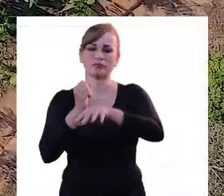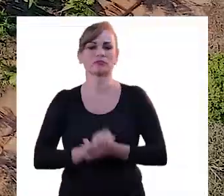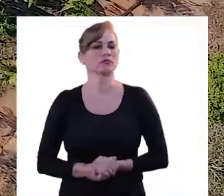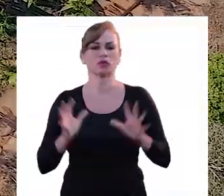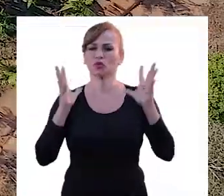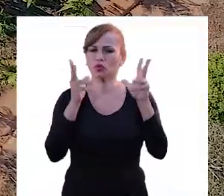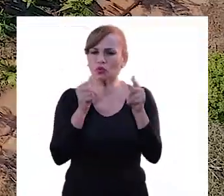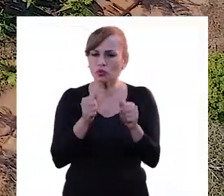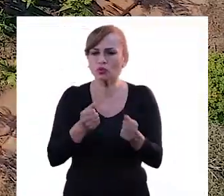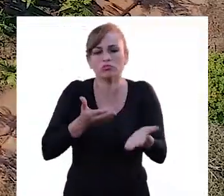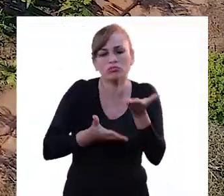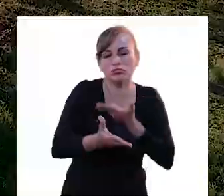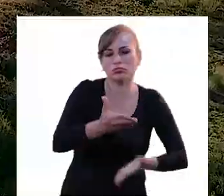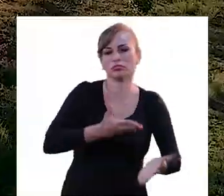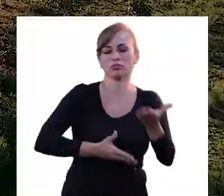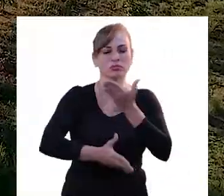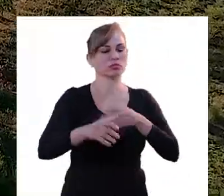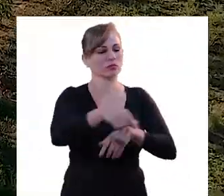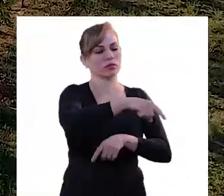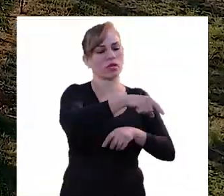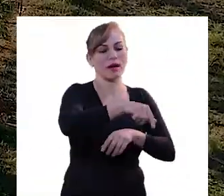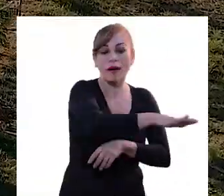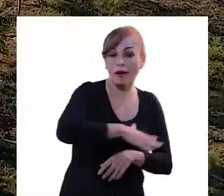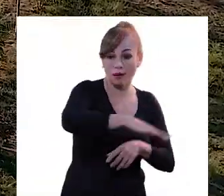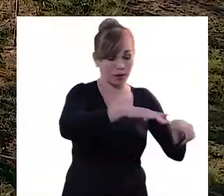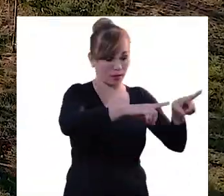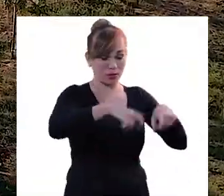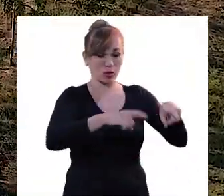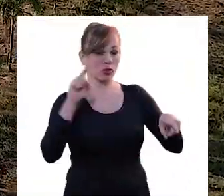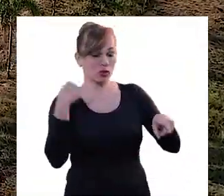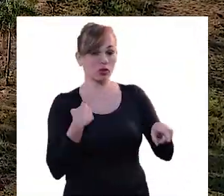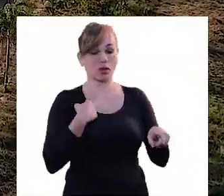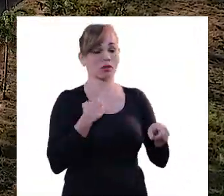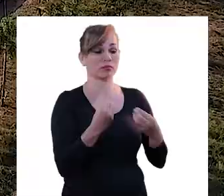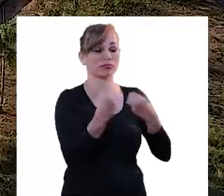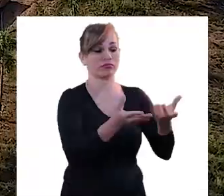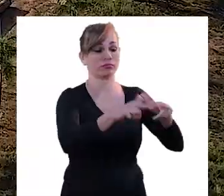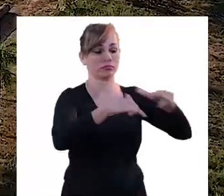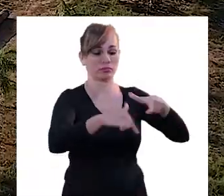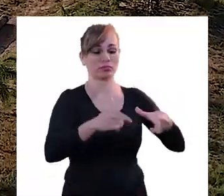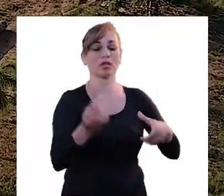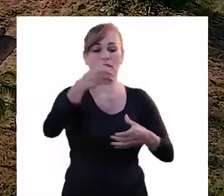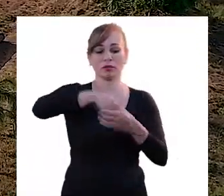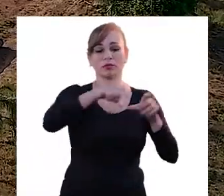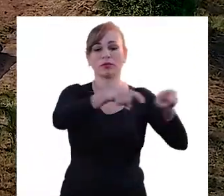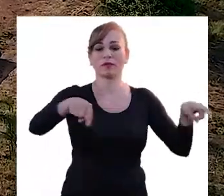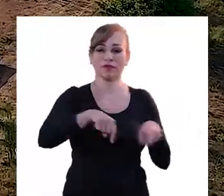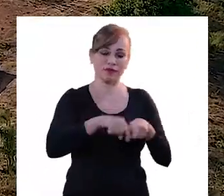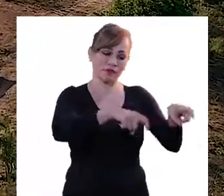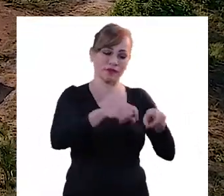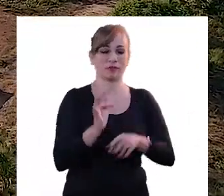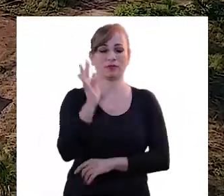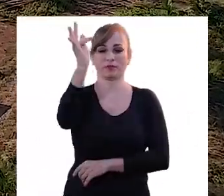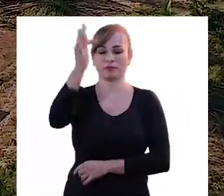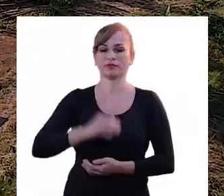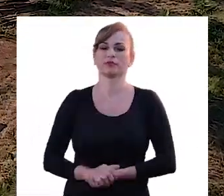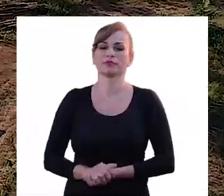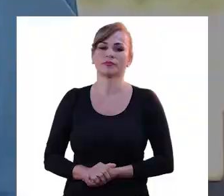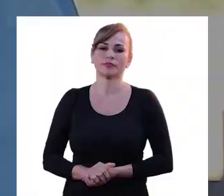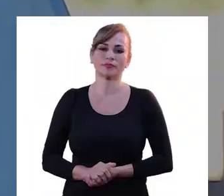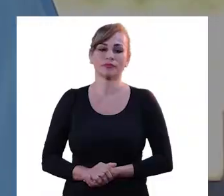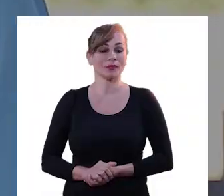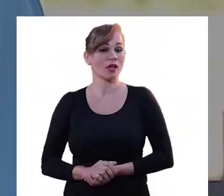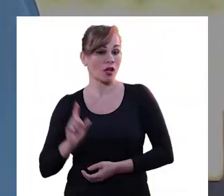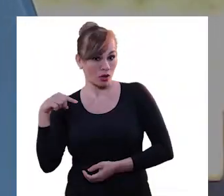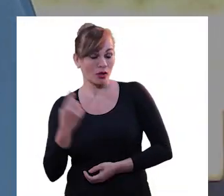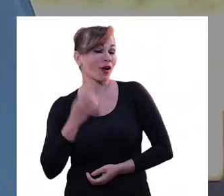abacaxi, mandioca. Então, assim, tudo que envolve essa parte agrícola, a gente procura trabalhar isso com os reeducandos aqui dentro dessa Fazenda Futuro.